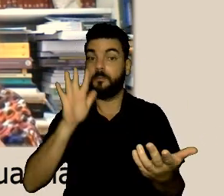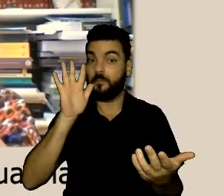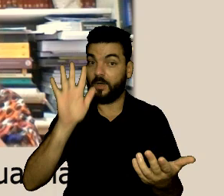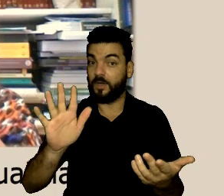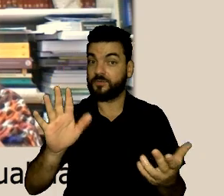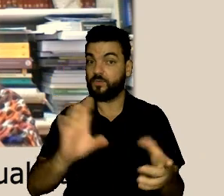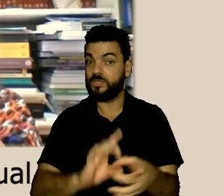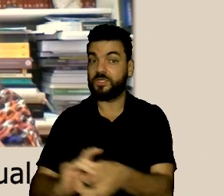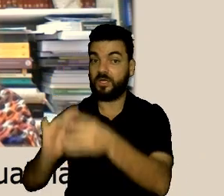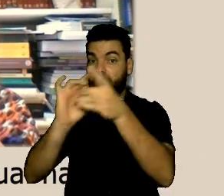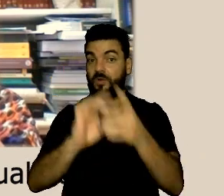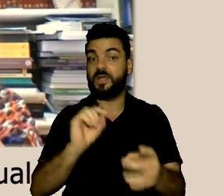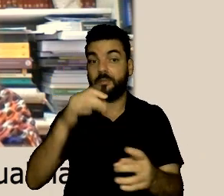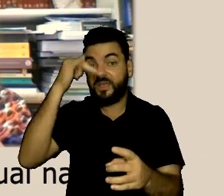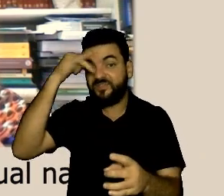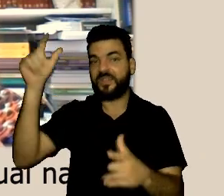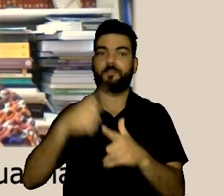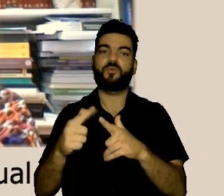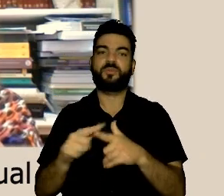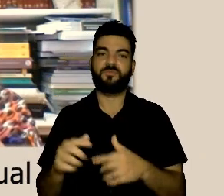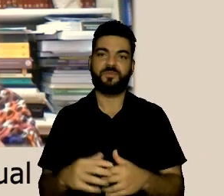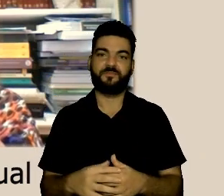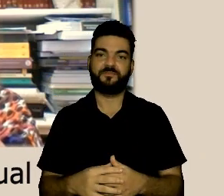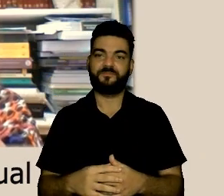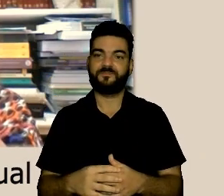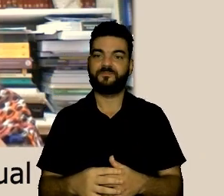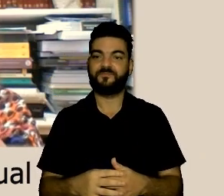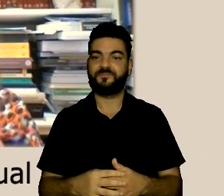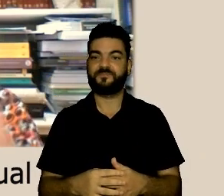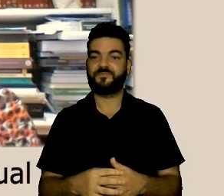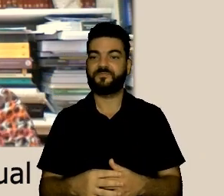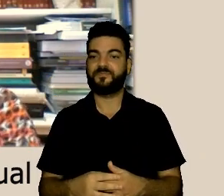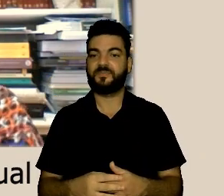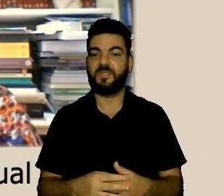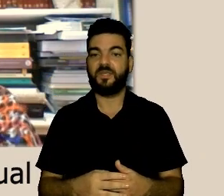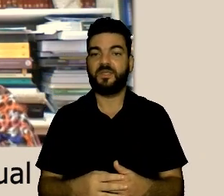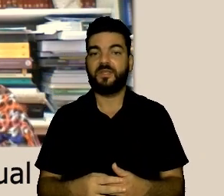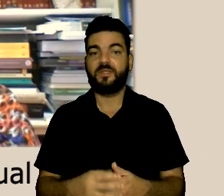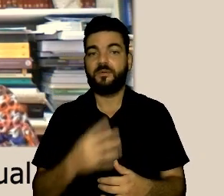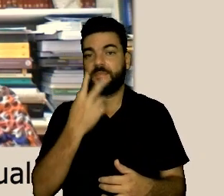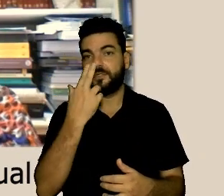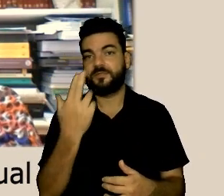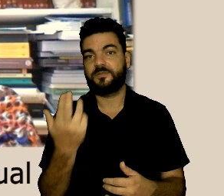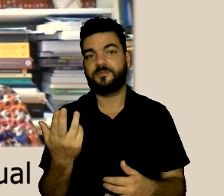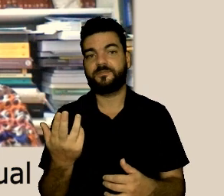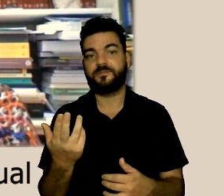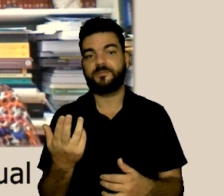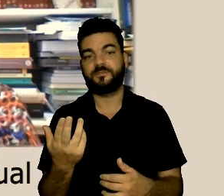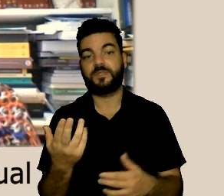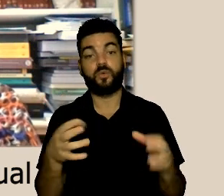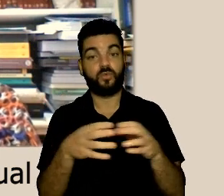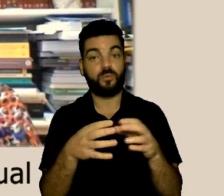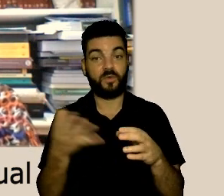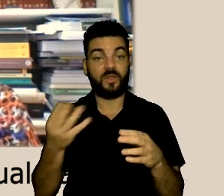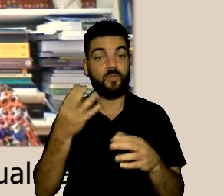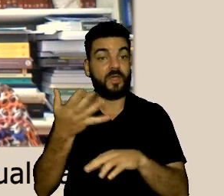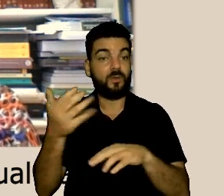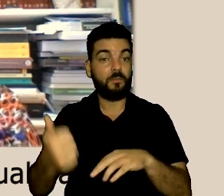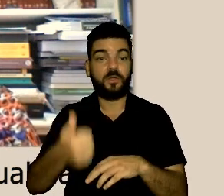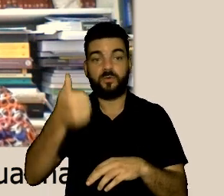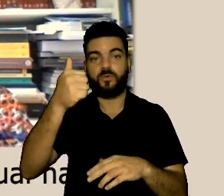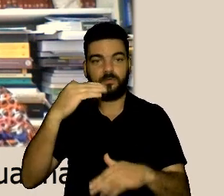acredito muito nesse trabalho mas esse trabalho como ele sendo um trabalho preventivo ele entraria